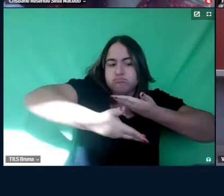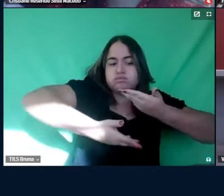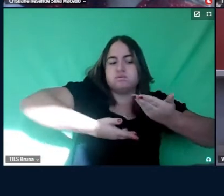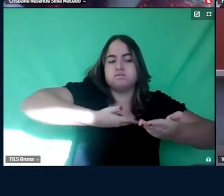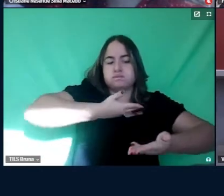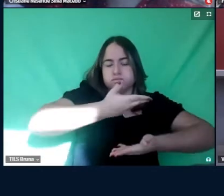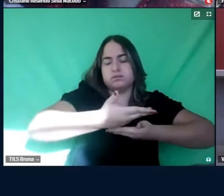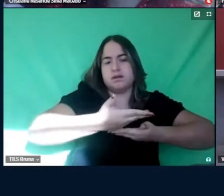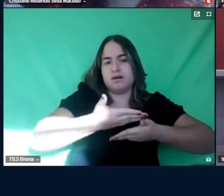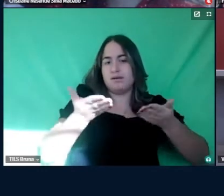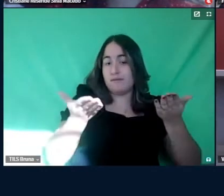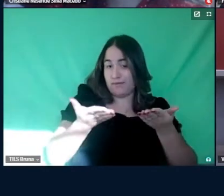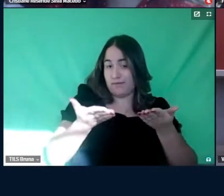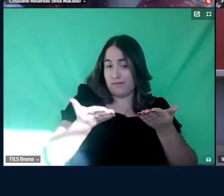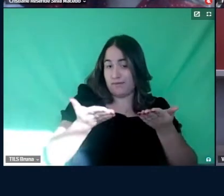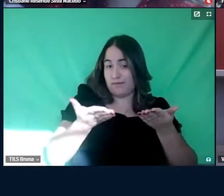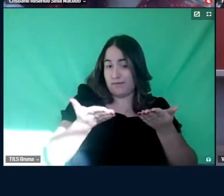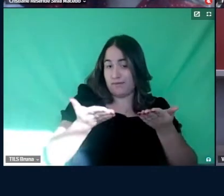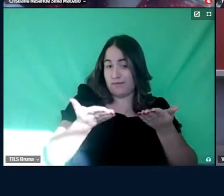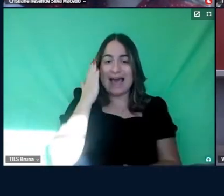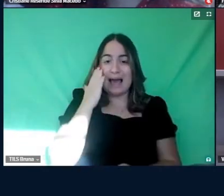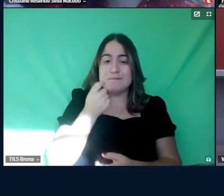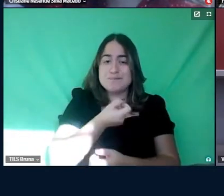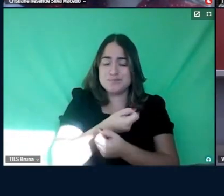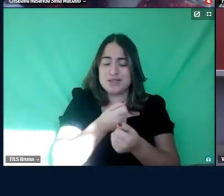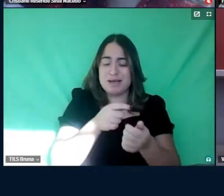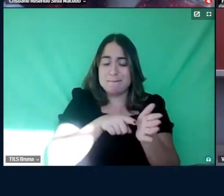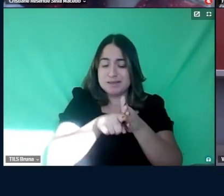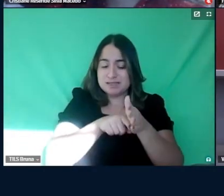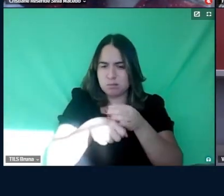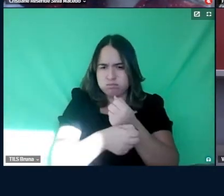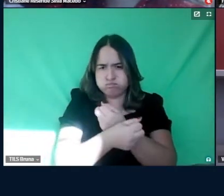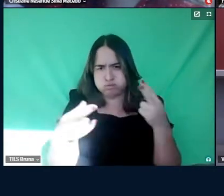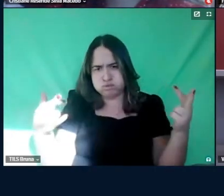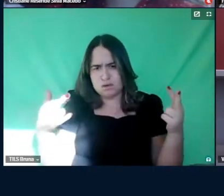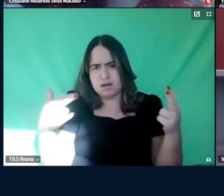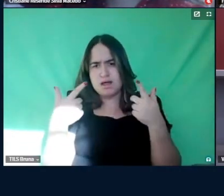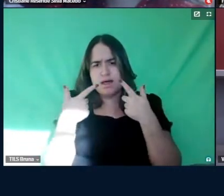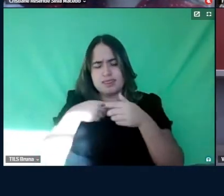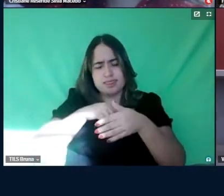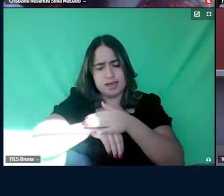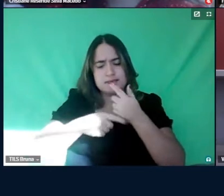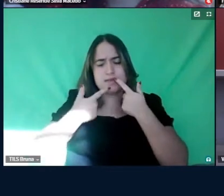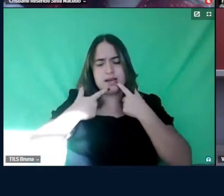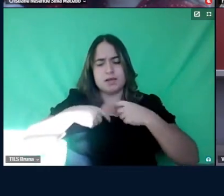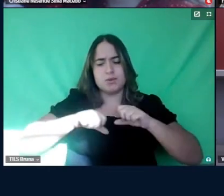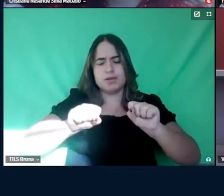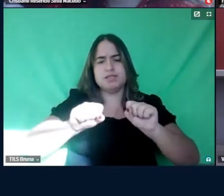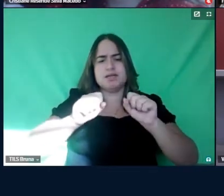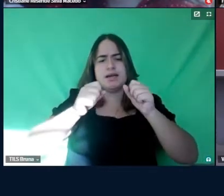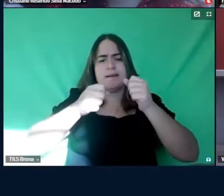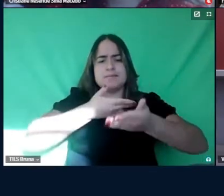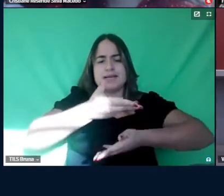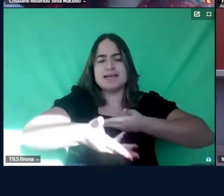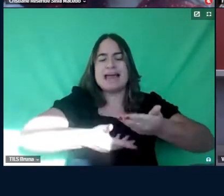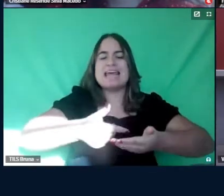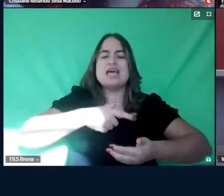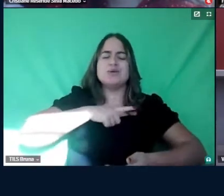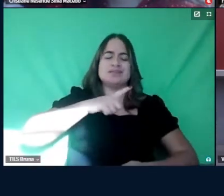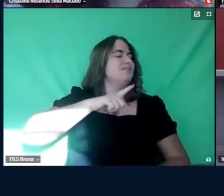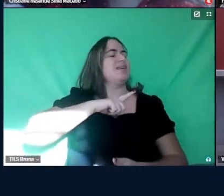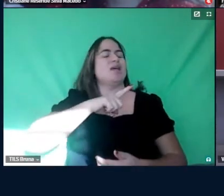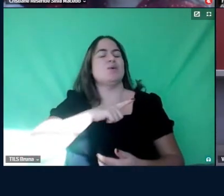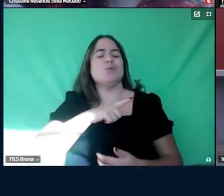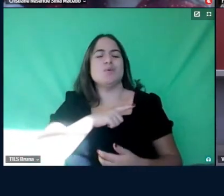hoje a gente conhece várias pesquisadoras dentro da linguística aplicada, né, com as quais eu tenho tido a honra, assim, de caminhar